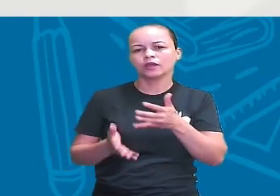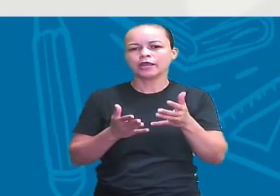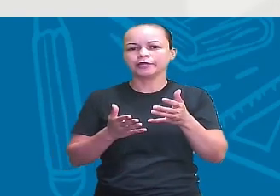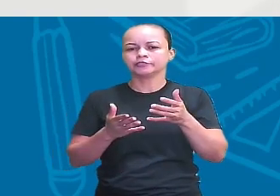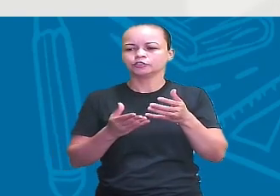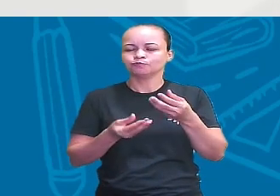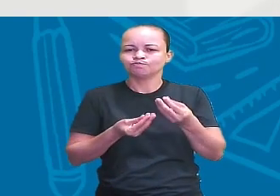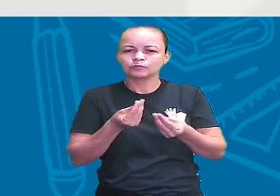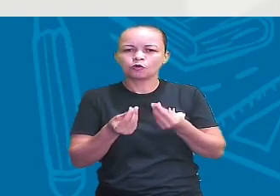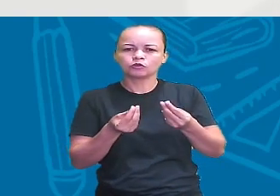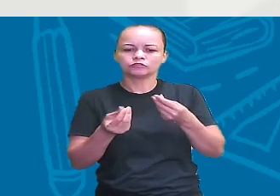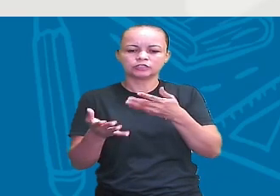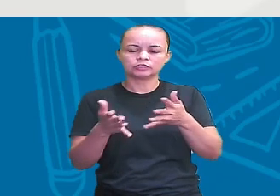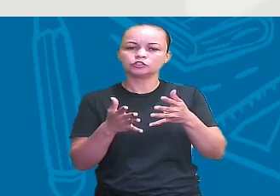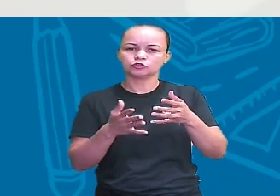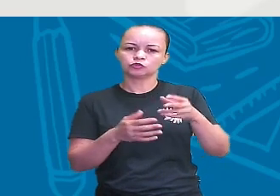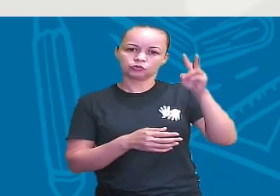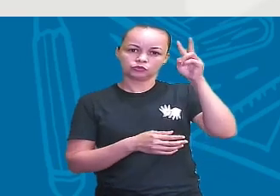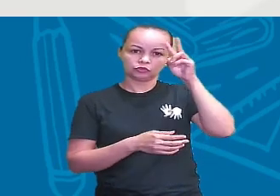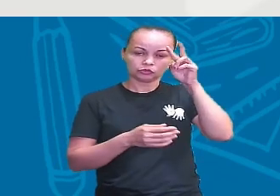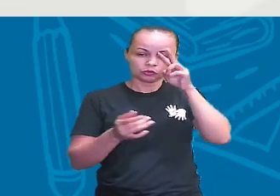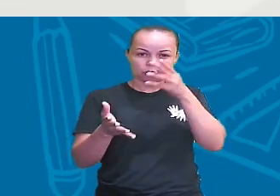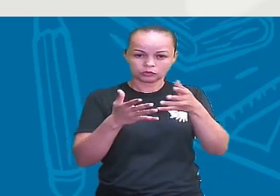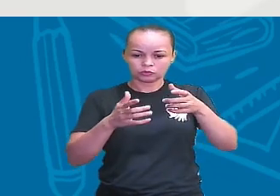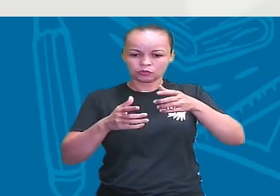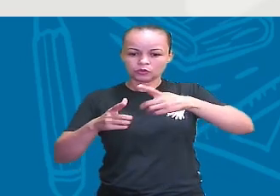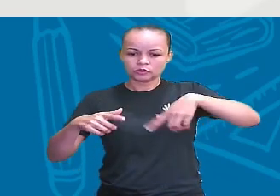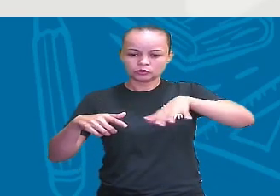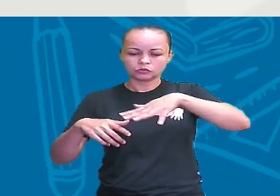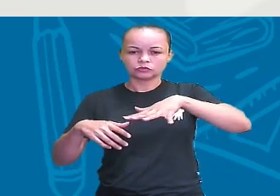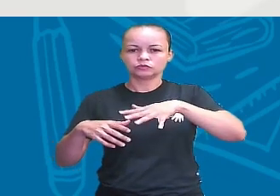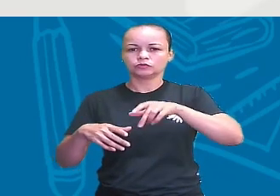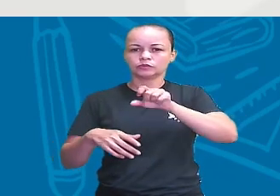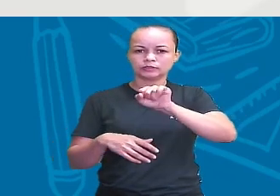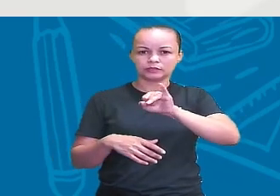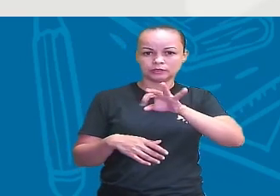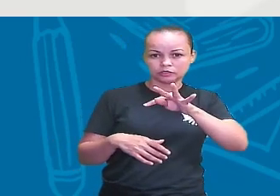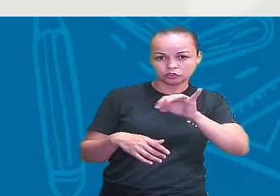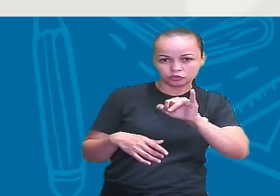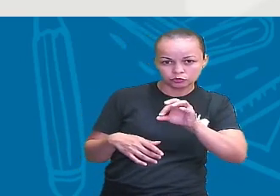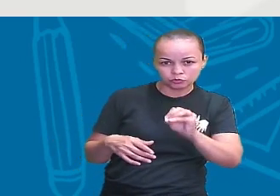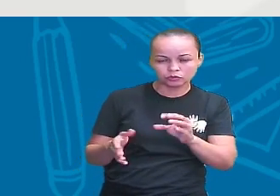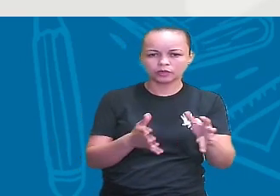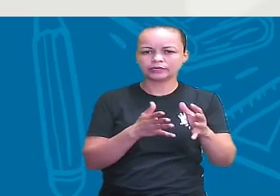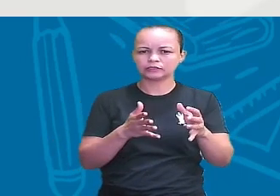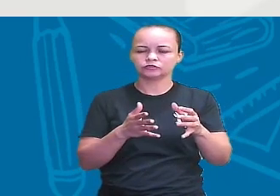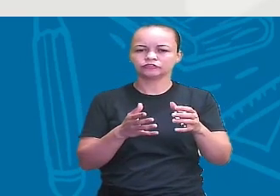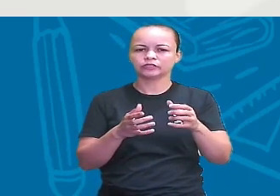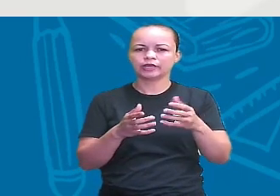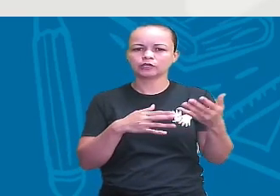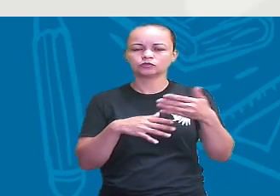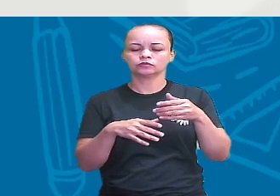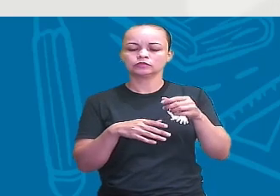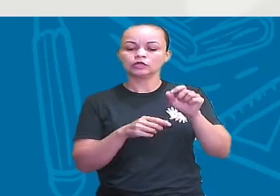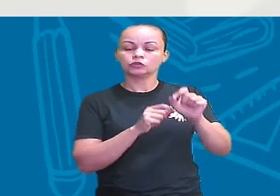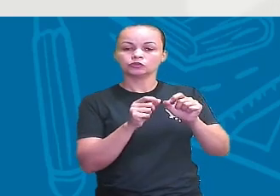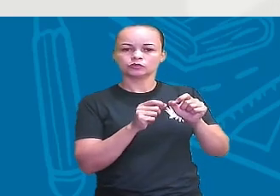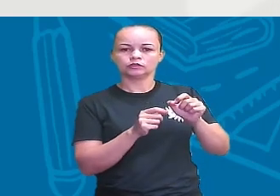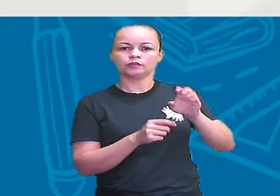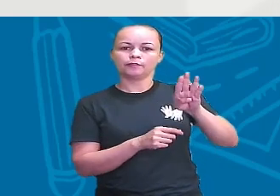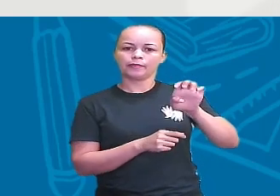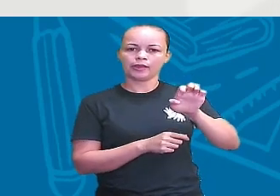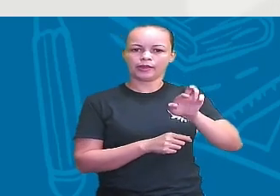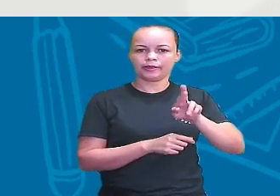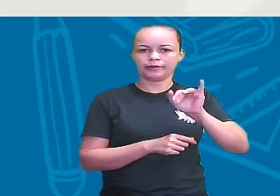do sítio arqueológico de Clóvis vieram do Estreito de Bering, então quer dizer que esses seres humanos aqui na